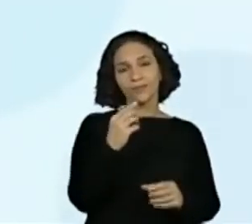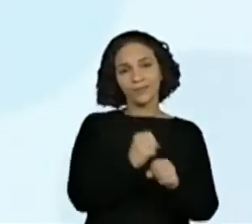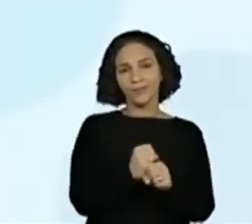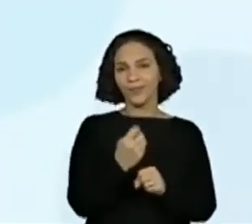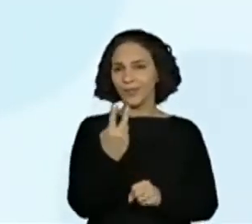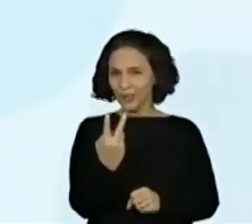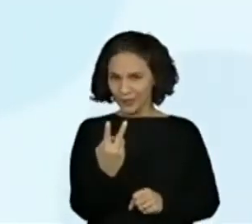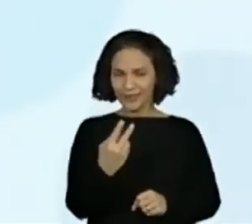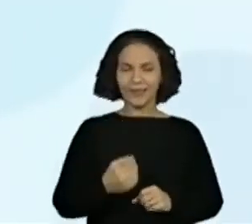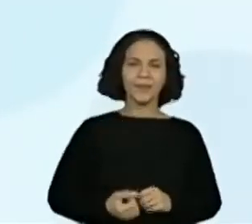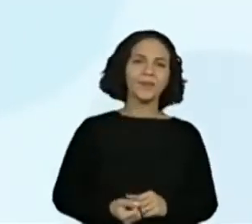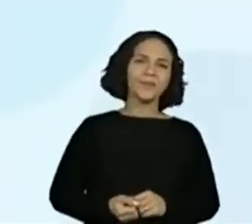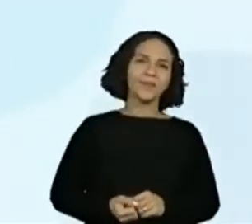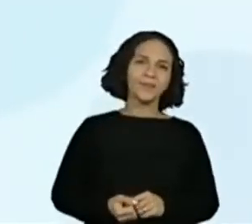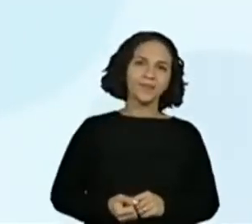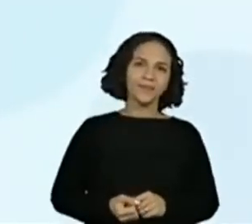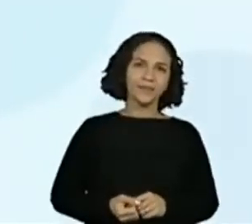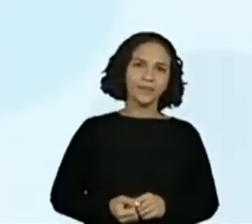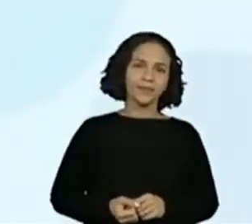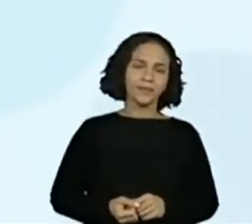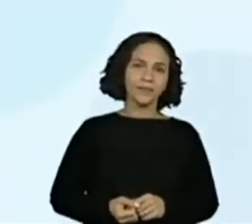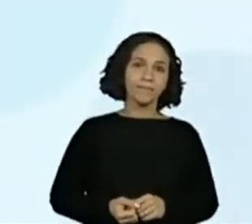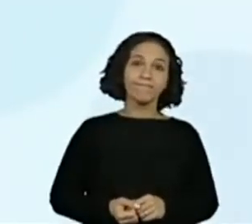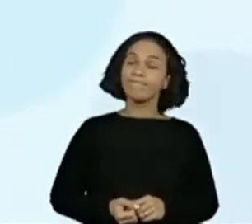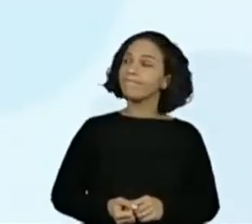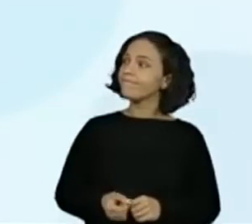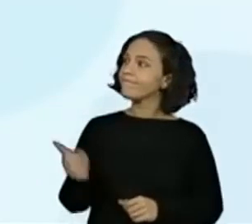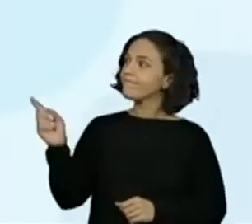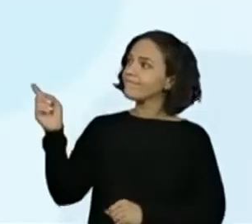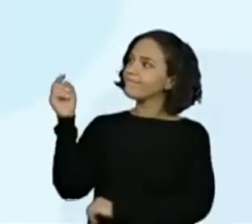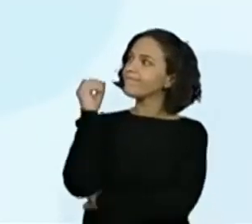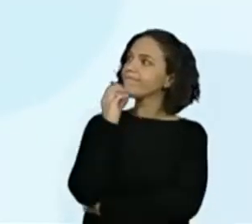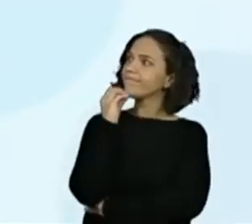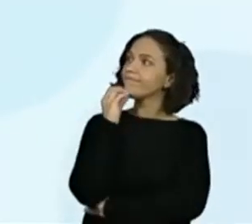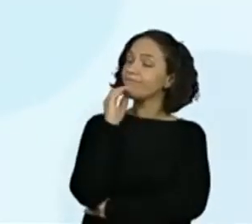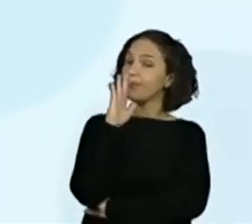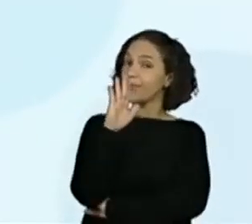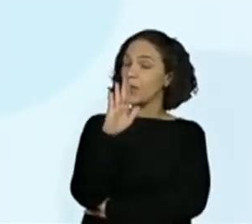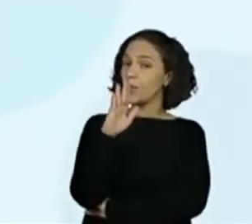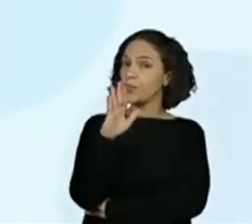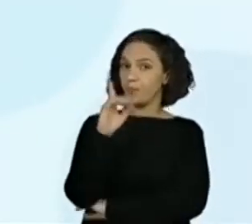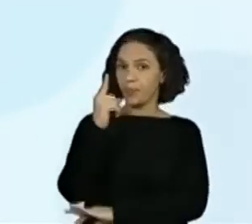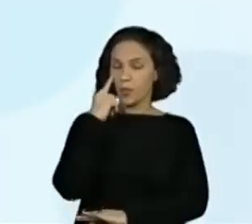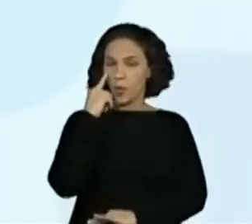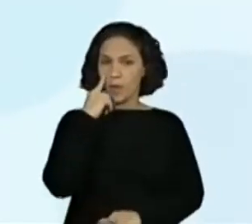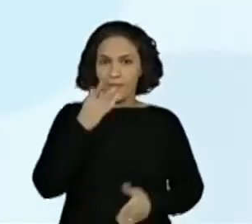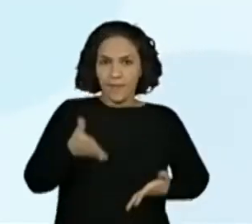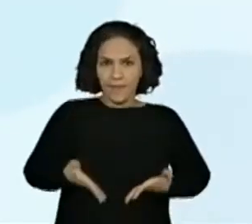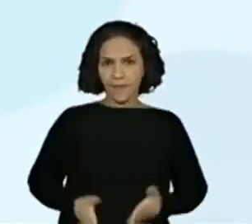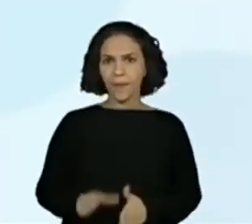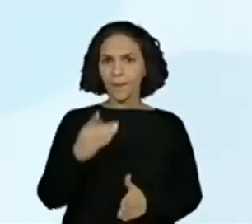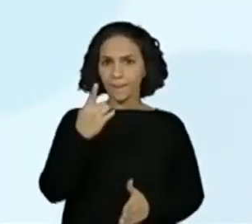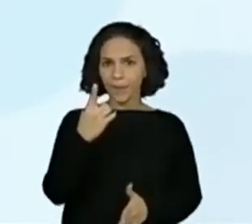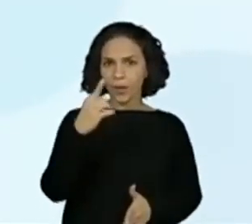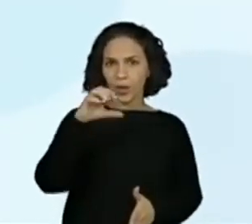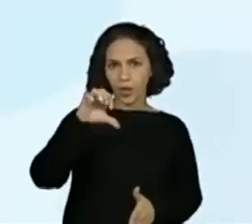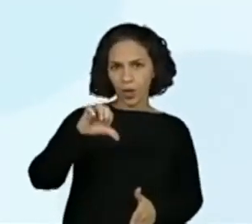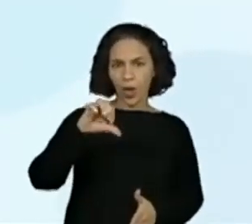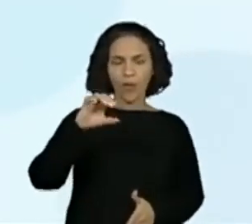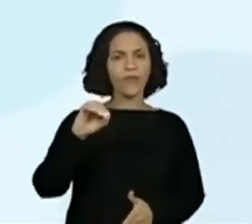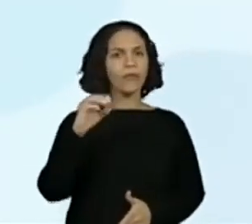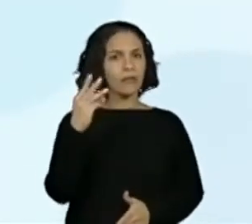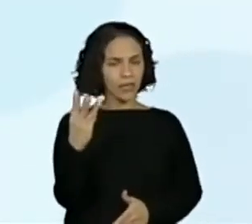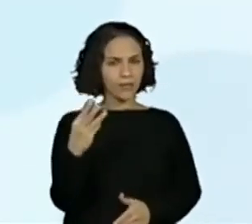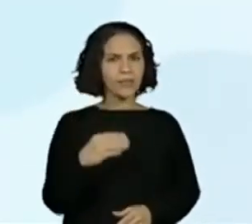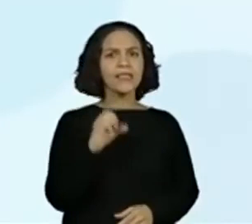igual a 2. 1 espera aí, Prô. Ele nasceu em 1903. Se